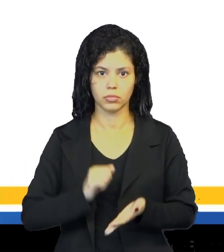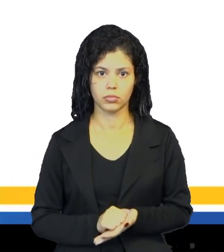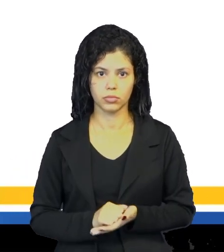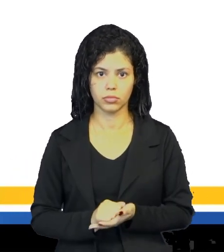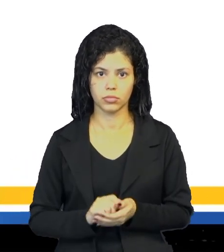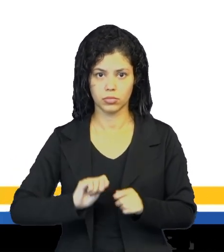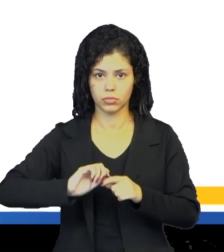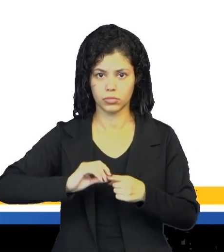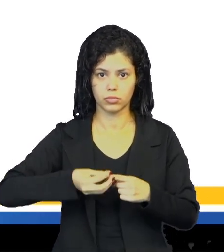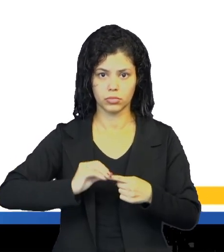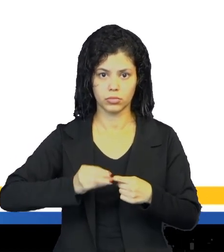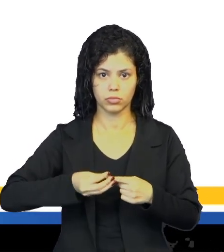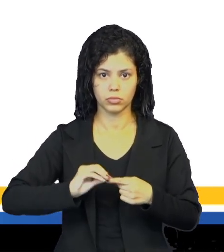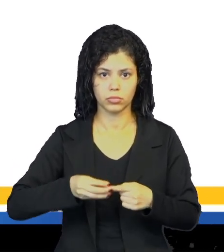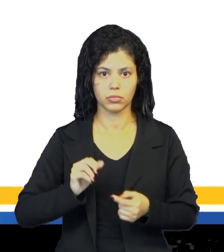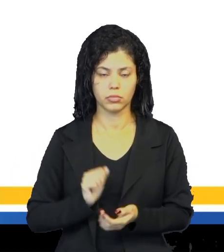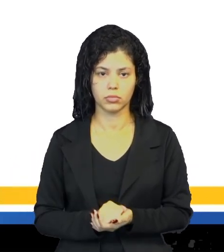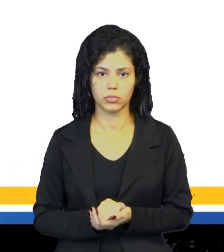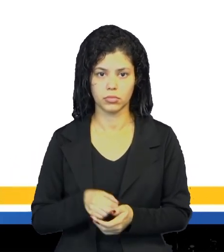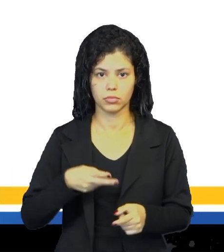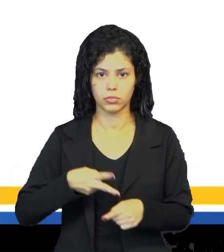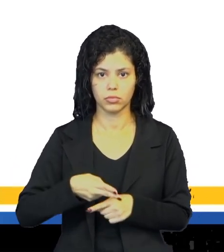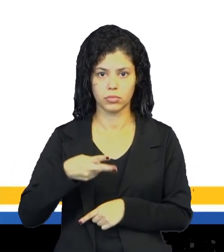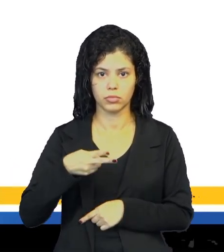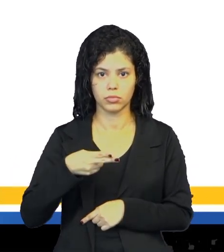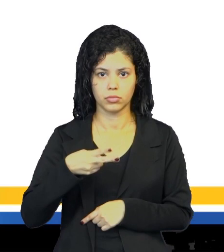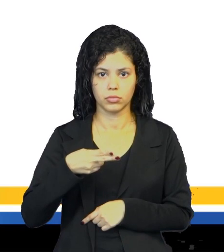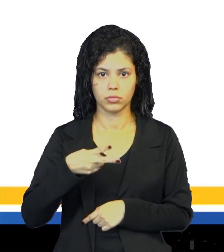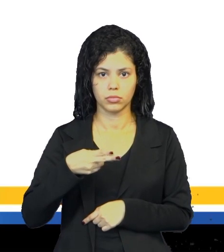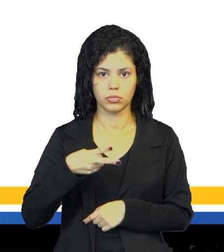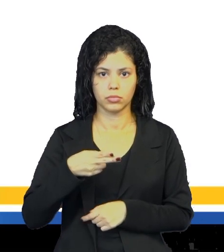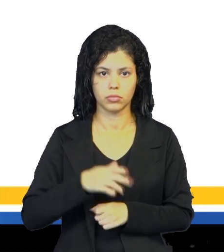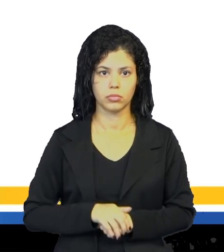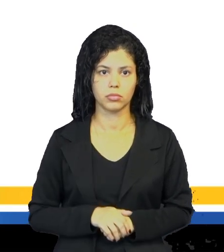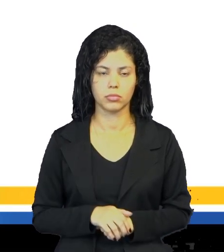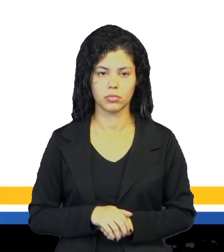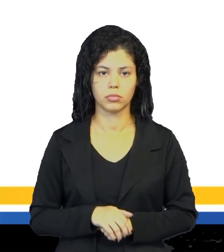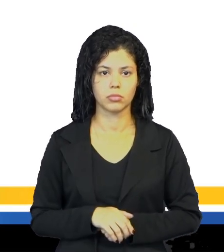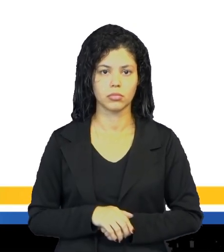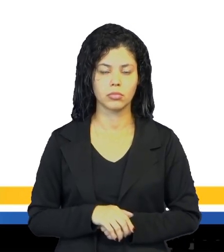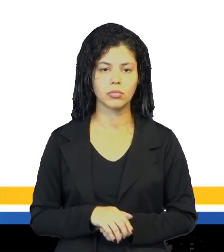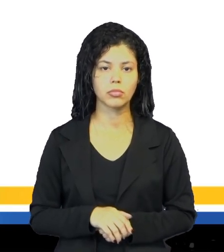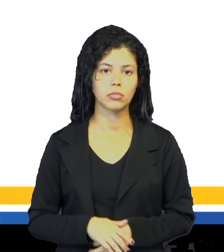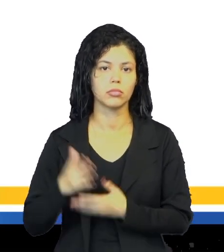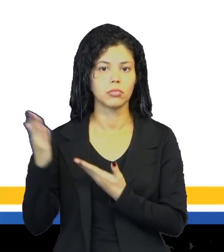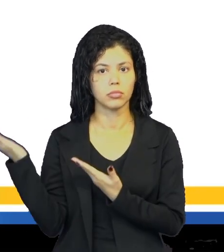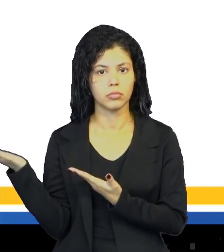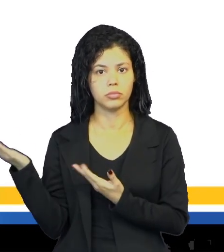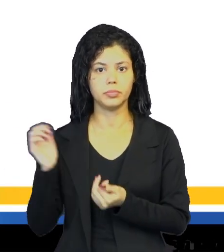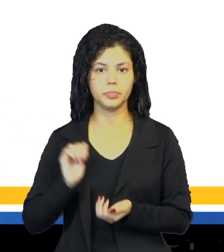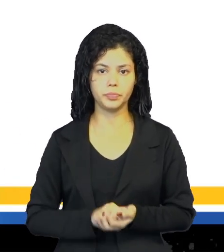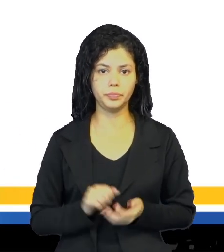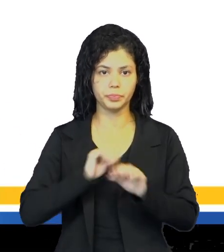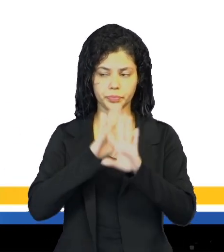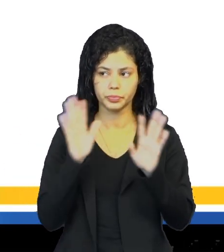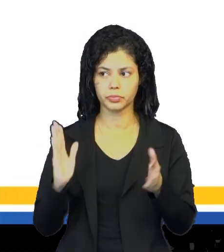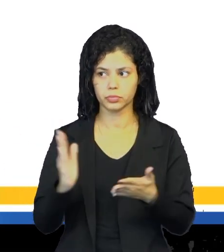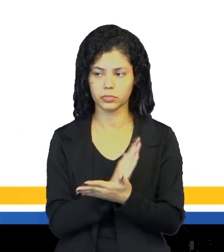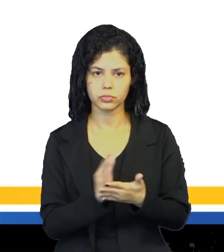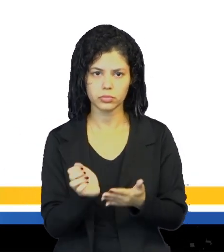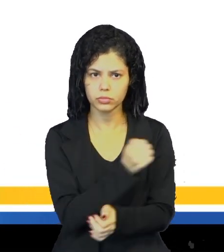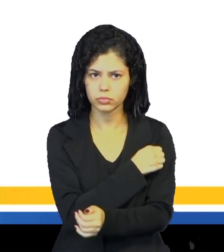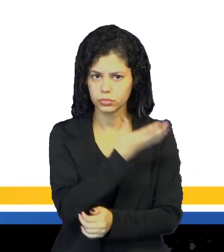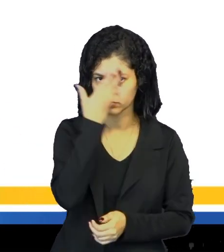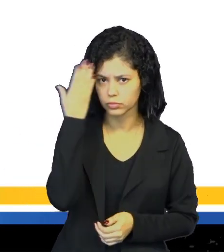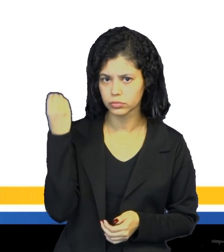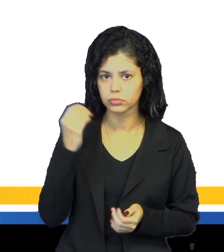Sacapuntas, que é apontador. E as tradicionais terreiras, que são as tesouras. E aí, claro que alguns alunos,